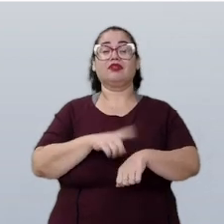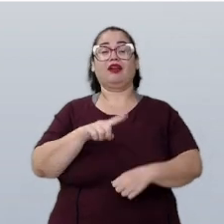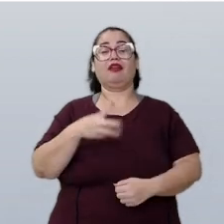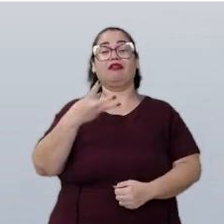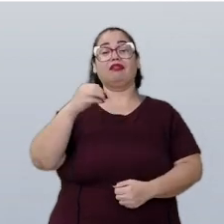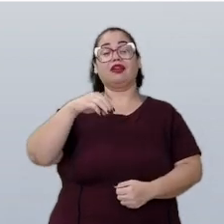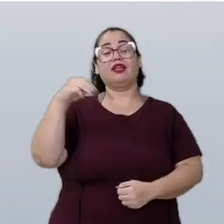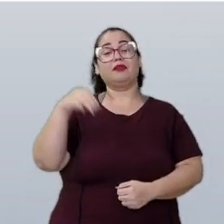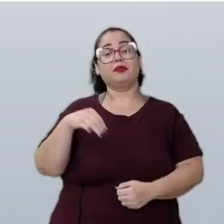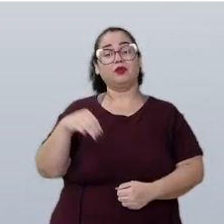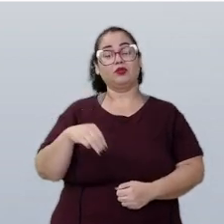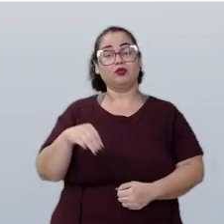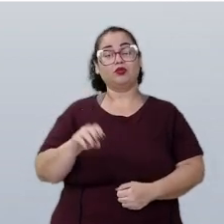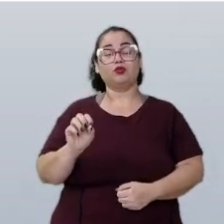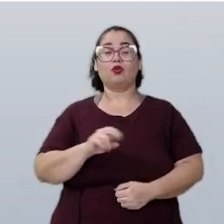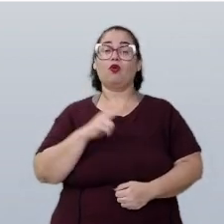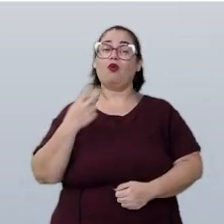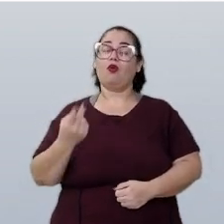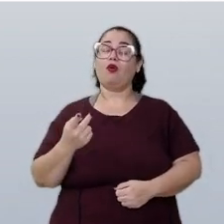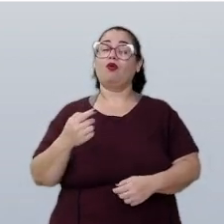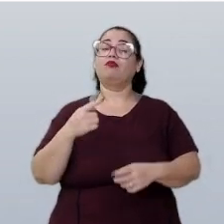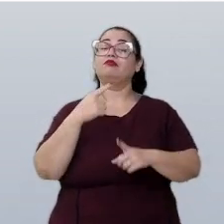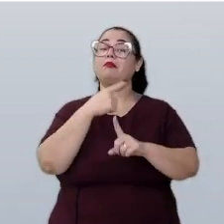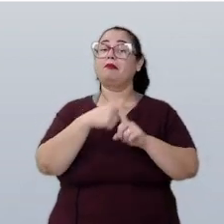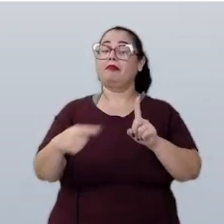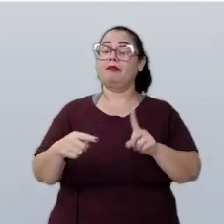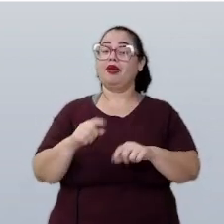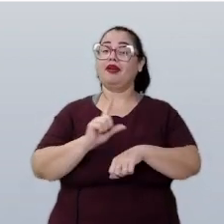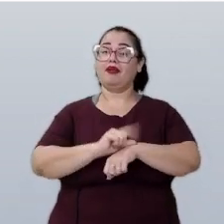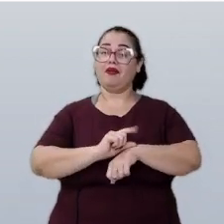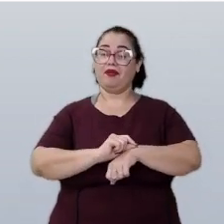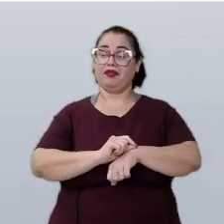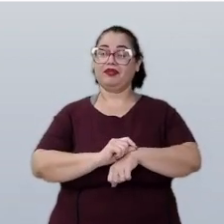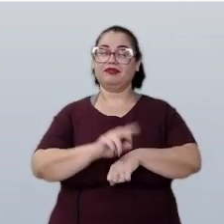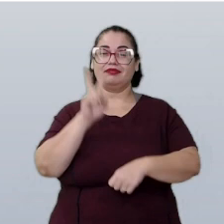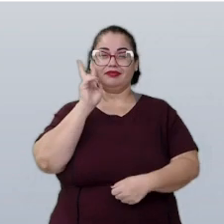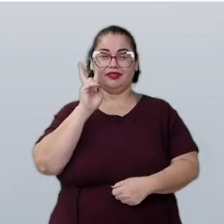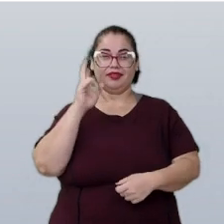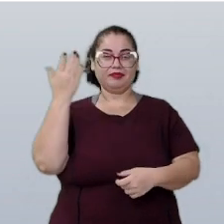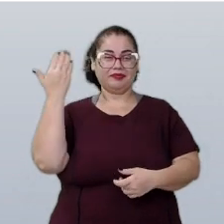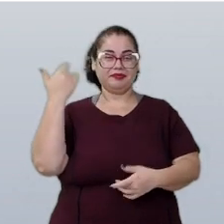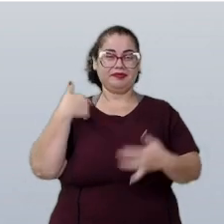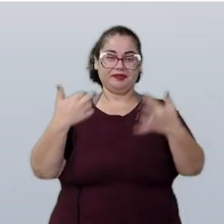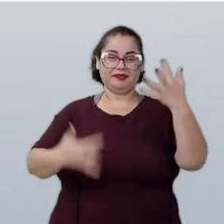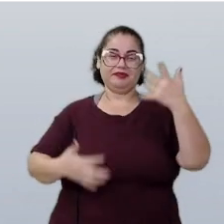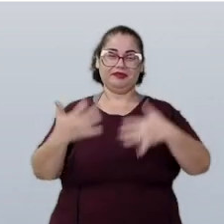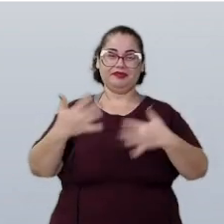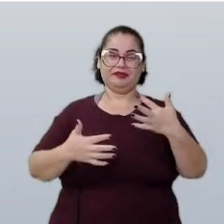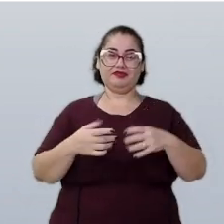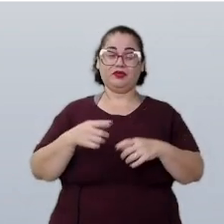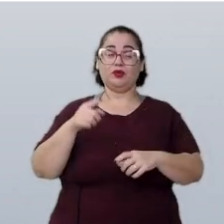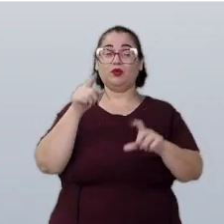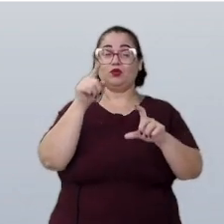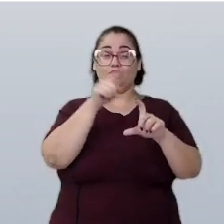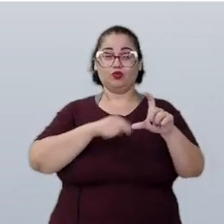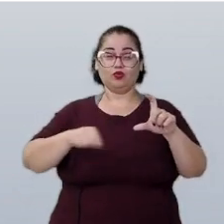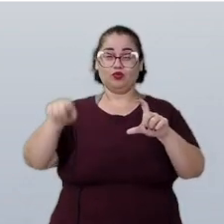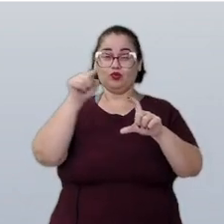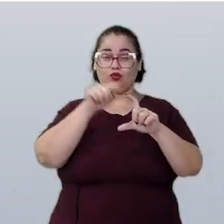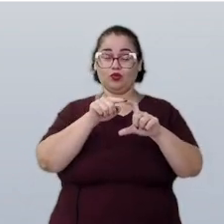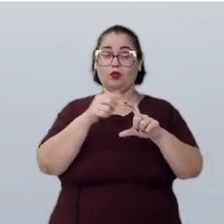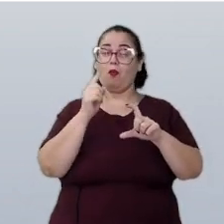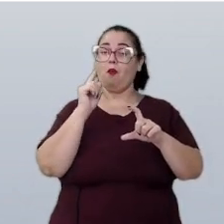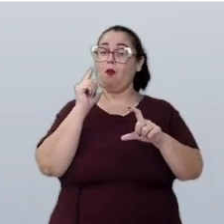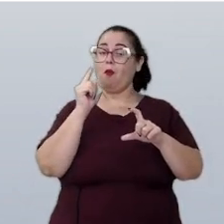trinta minutos ou meia hora. Lembra que expliquei para vocês que o todo é uma